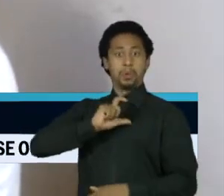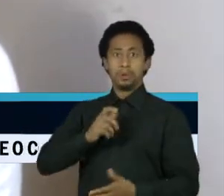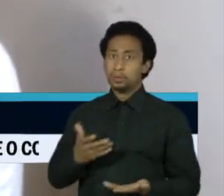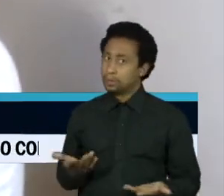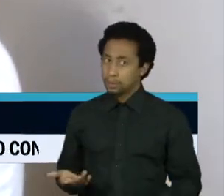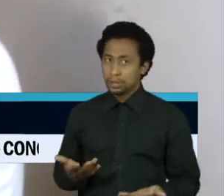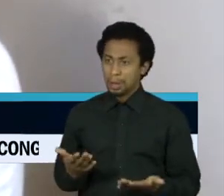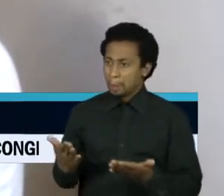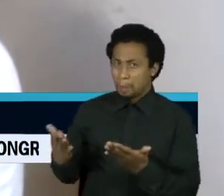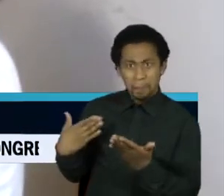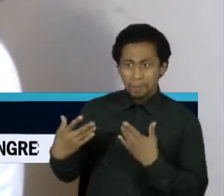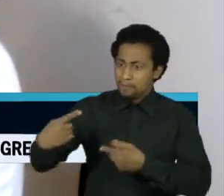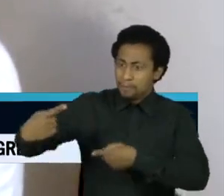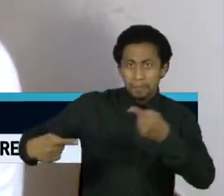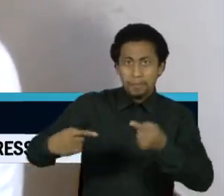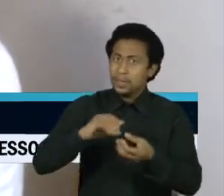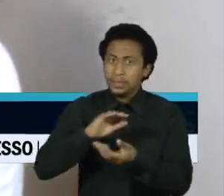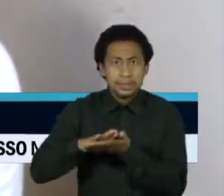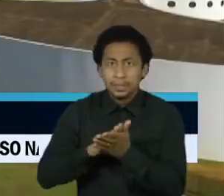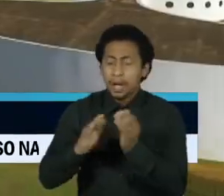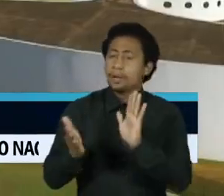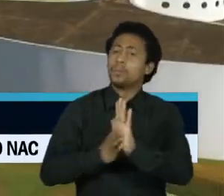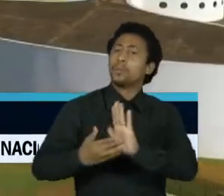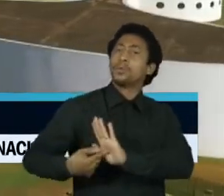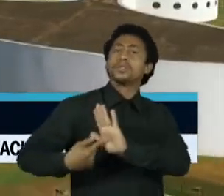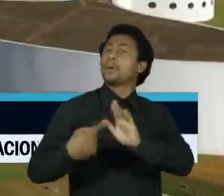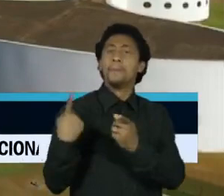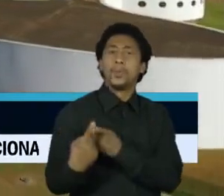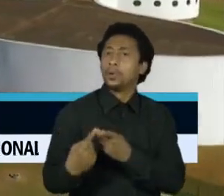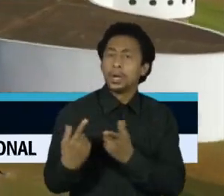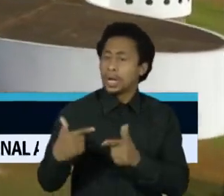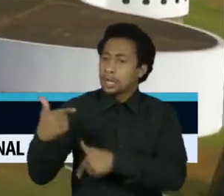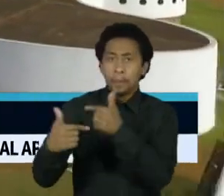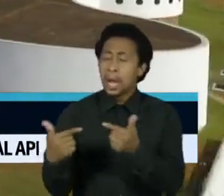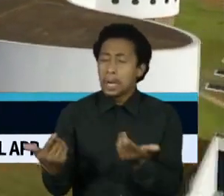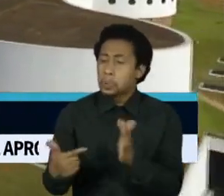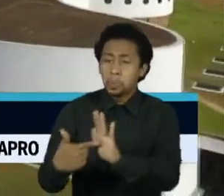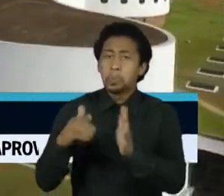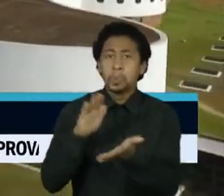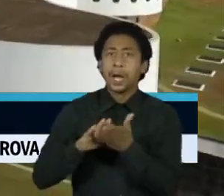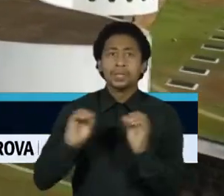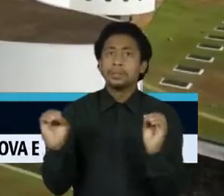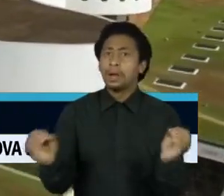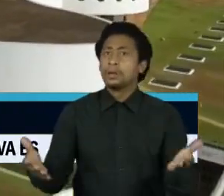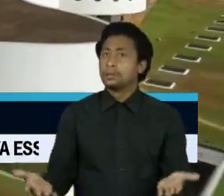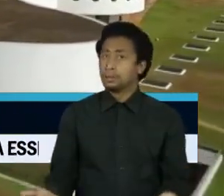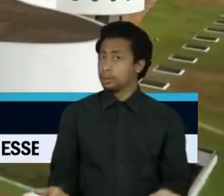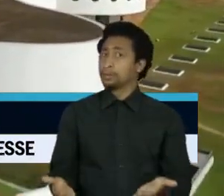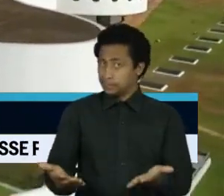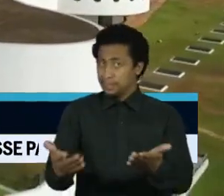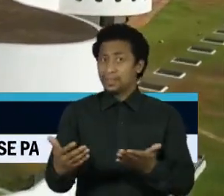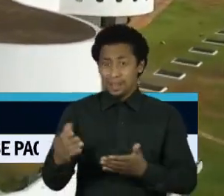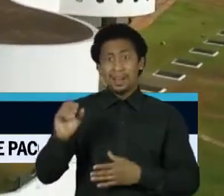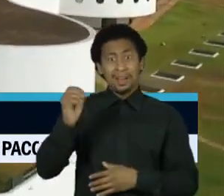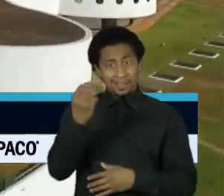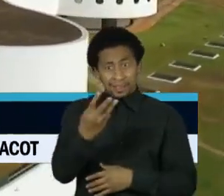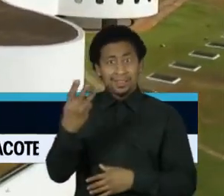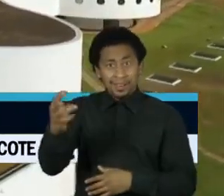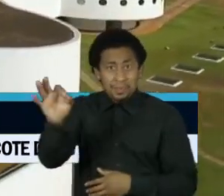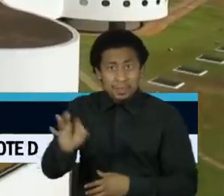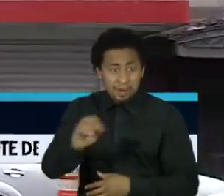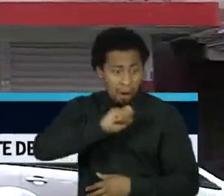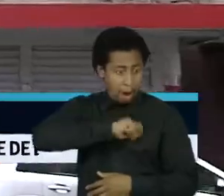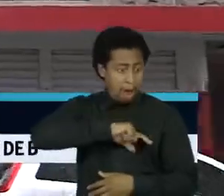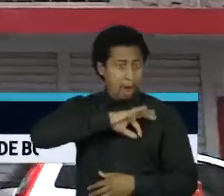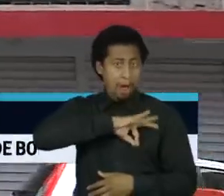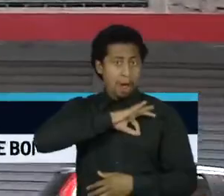sem mostrar competência, sem mostrar trabalho, nós vamos dar aqui um aumento de 33% porque podemos. O